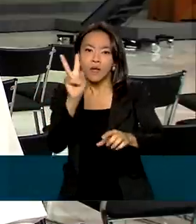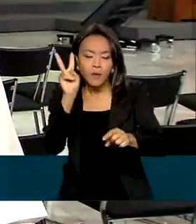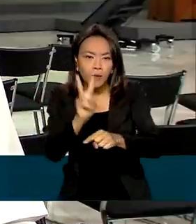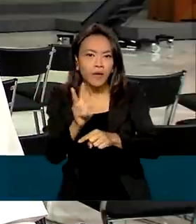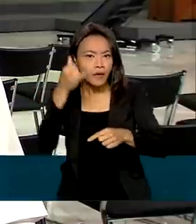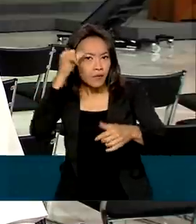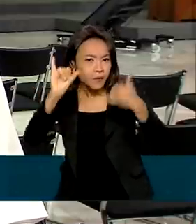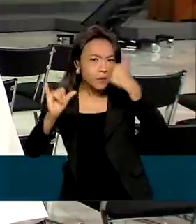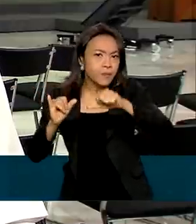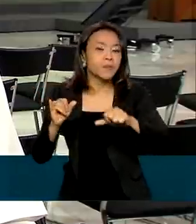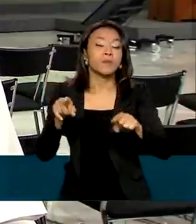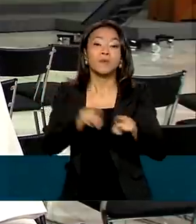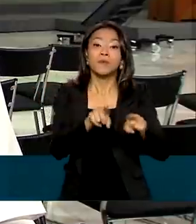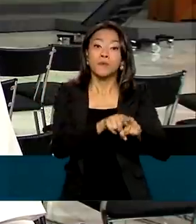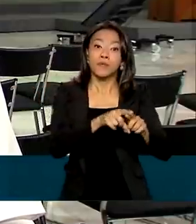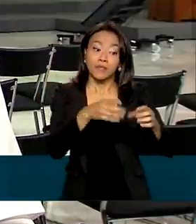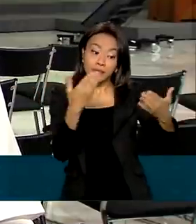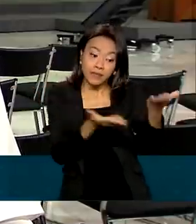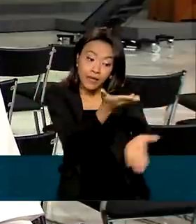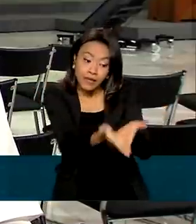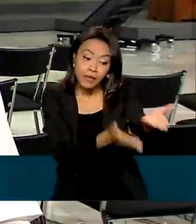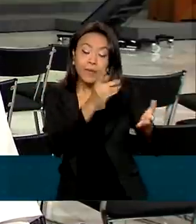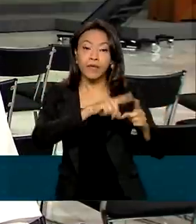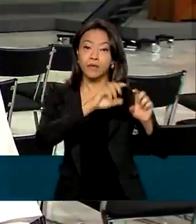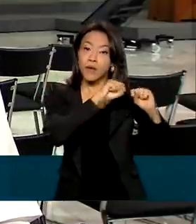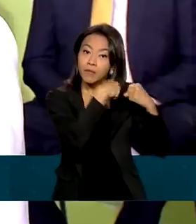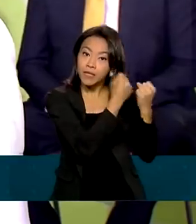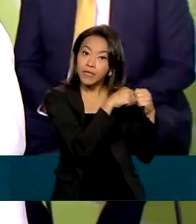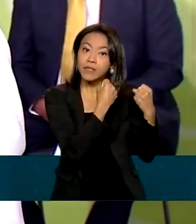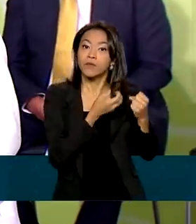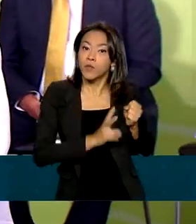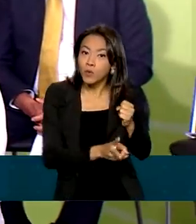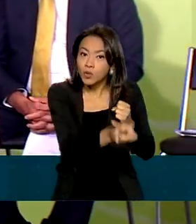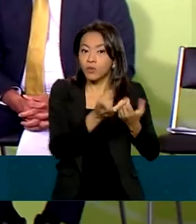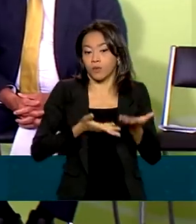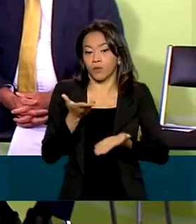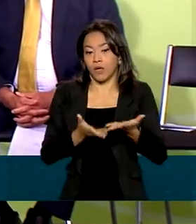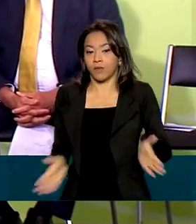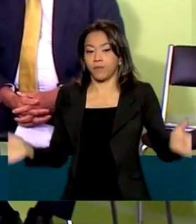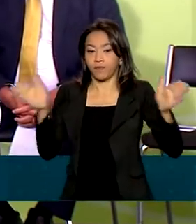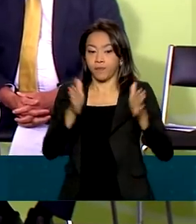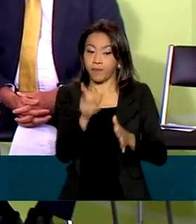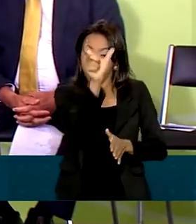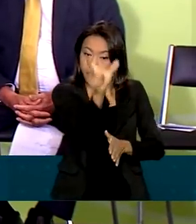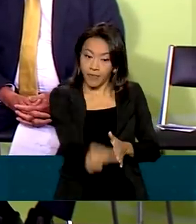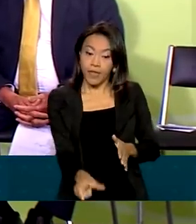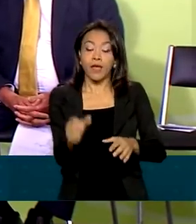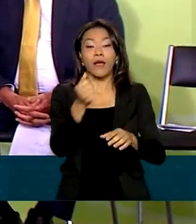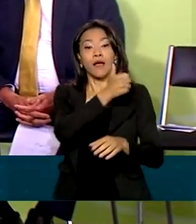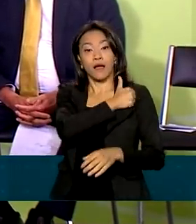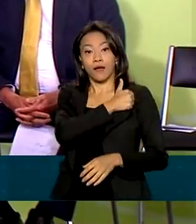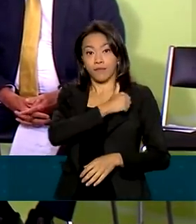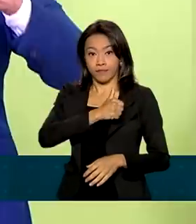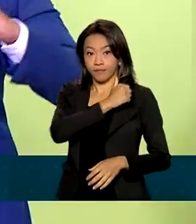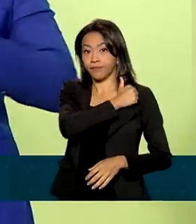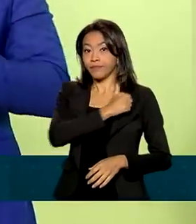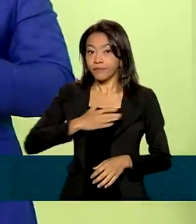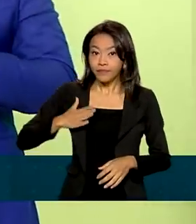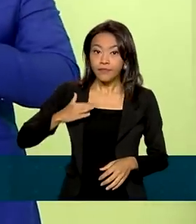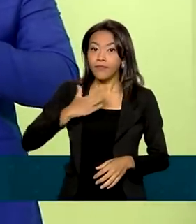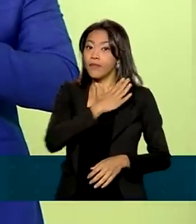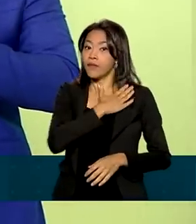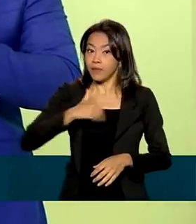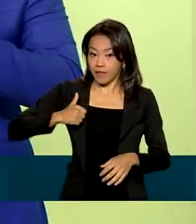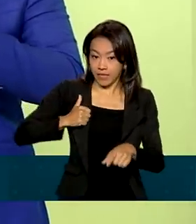tratamento, reabilitação ou nos cuidados continuados. A primeira-dama, Michele Bolsonaro, destacou a importância da